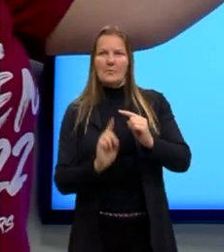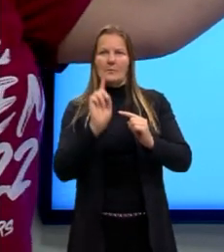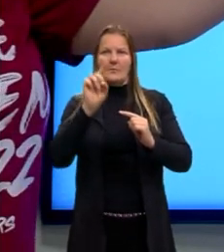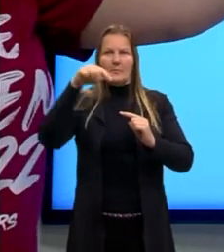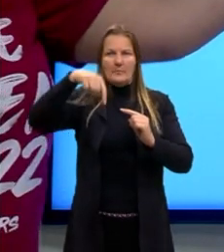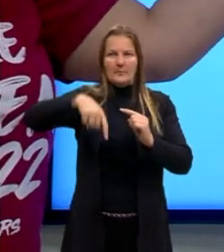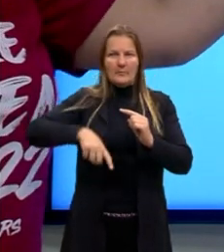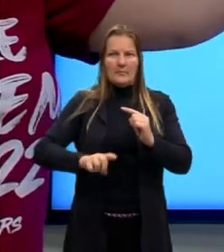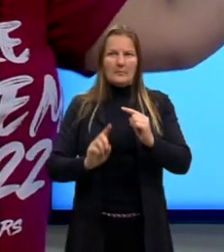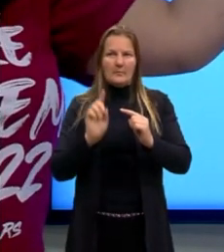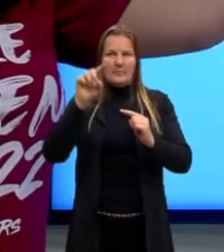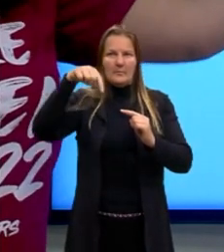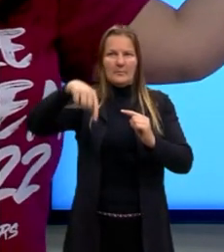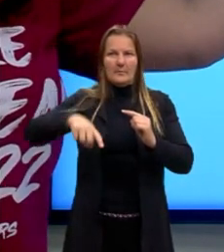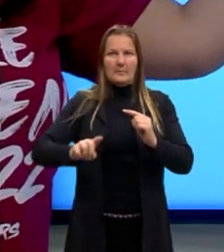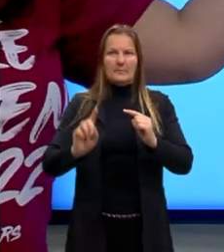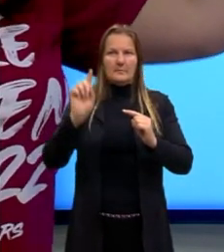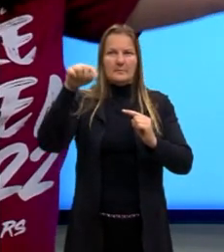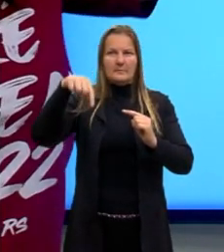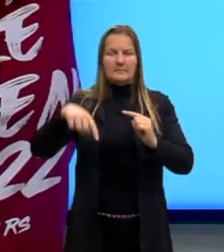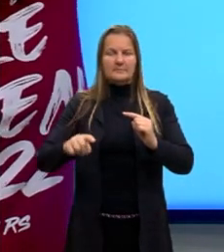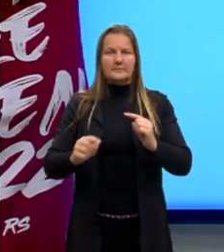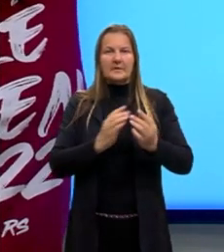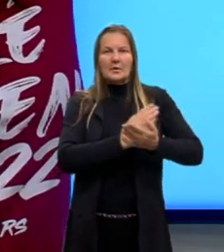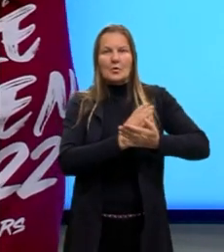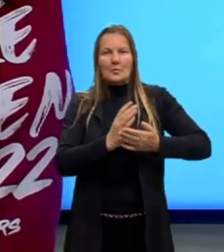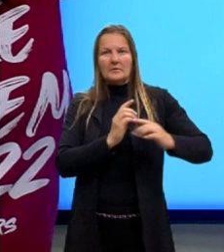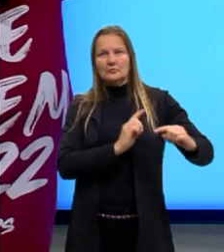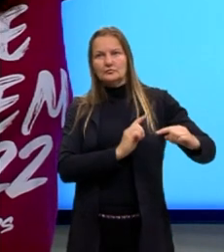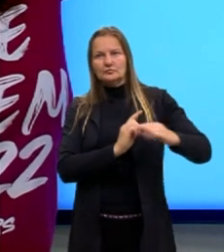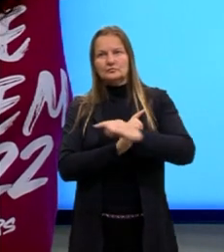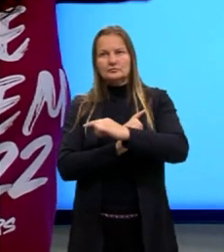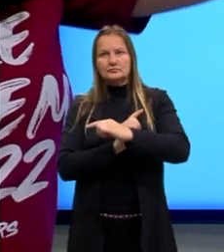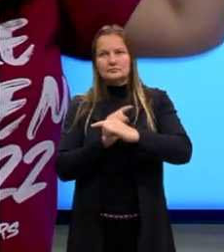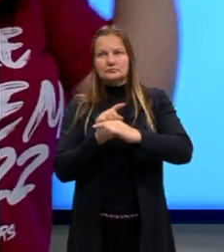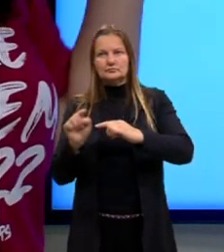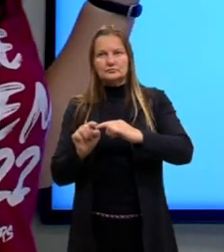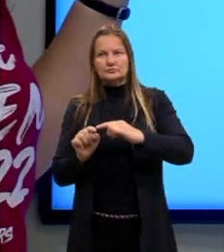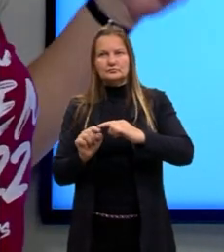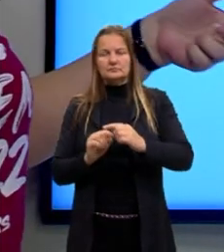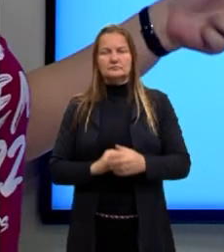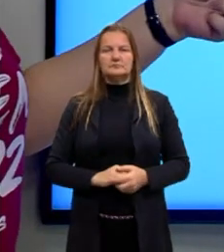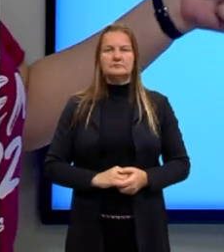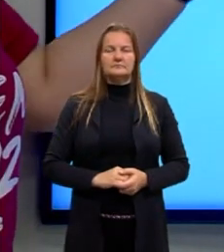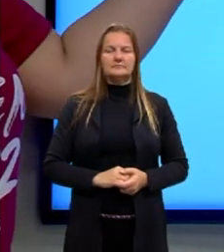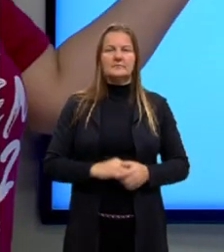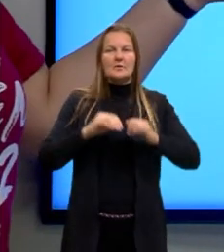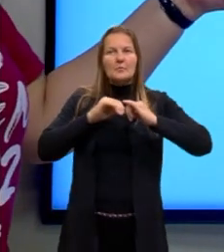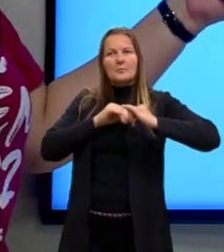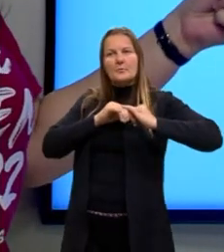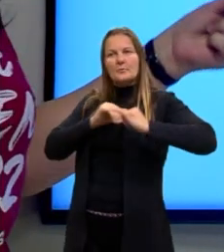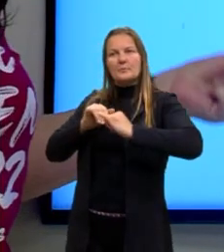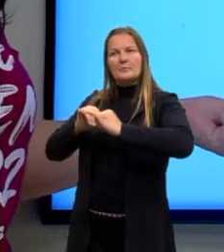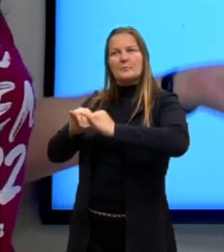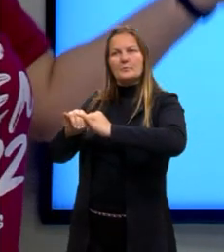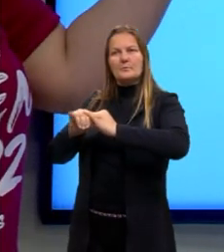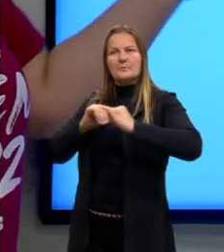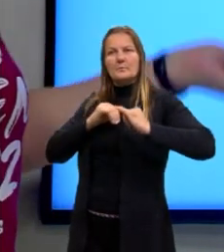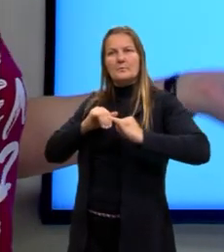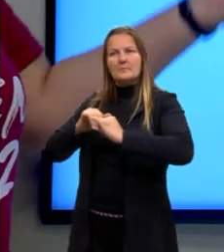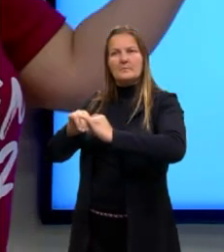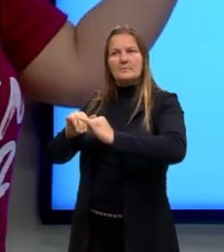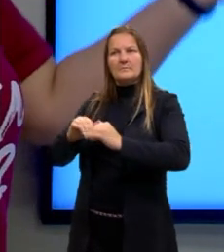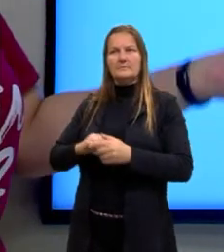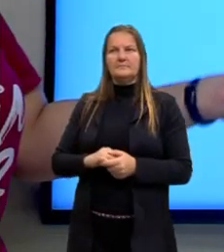importa é que o movimento originário tem que ser, então, na mesma direção da propagação. Já aqui embaixo, ó, eu estou